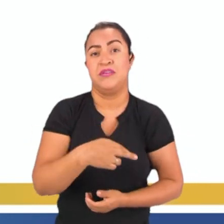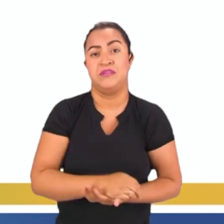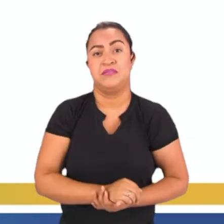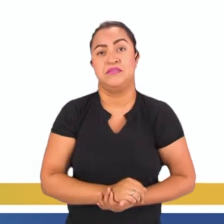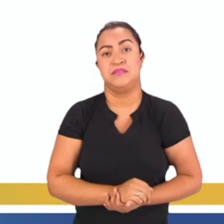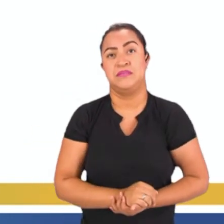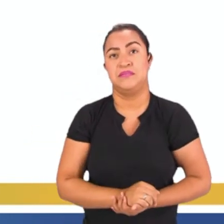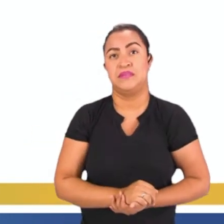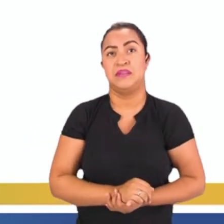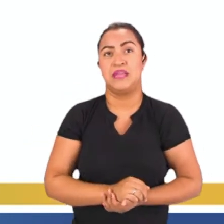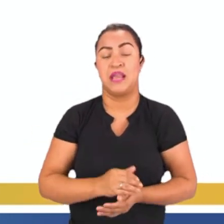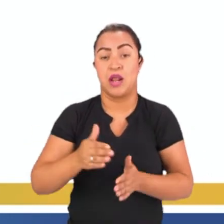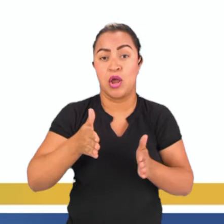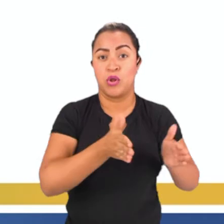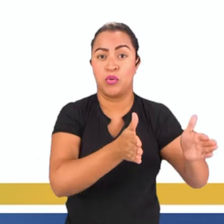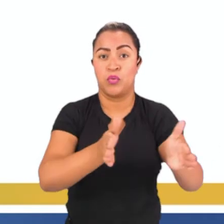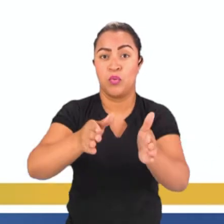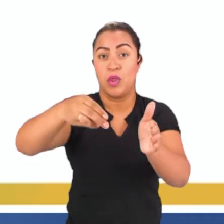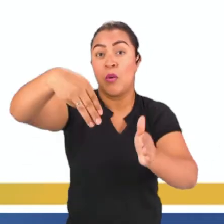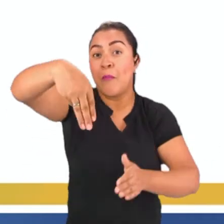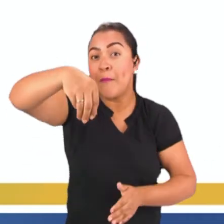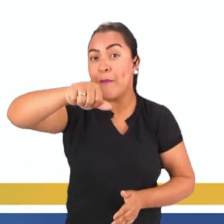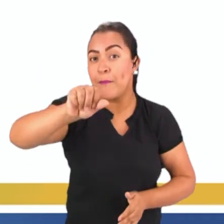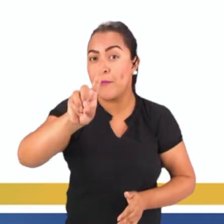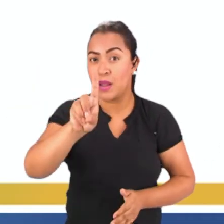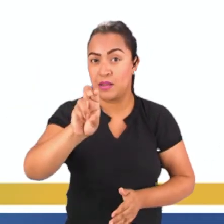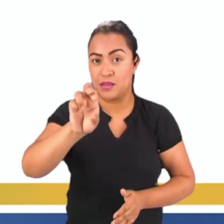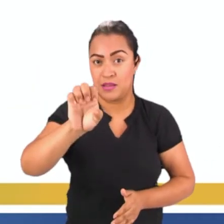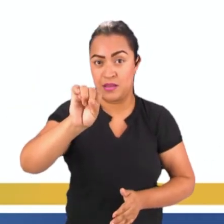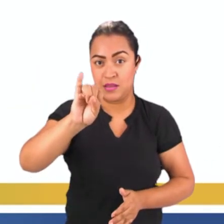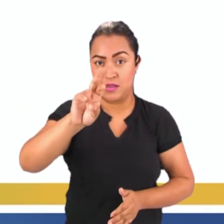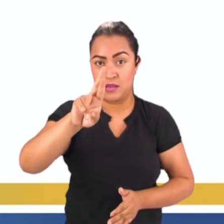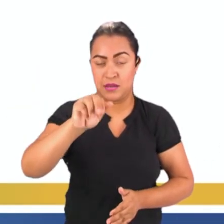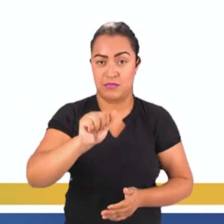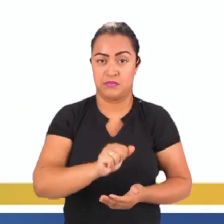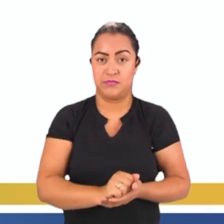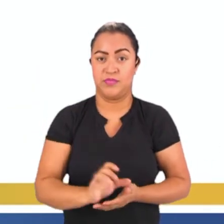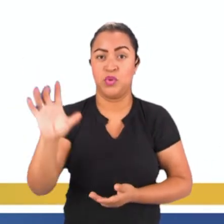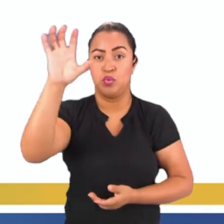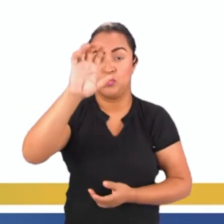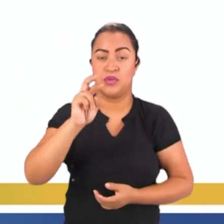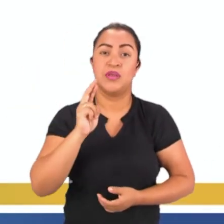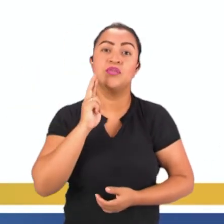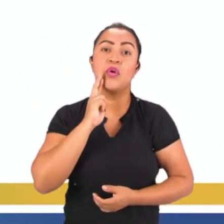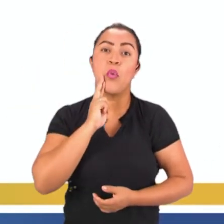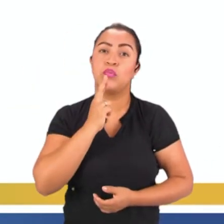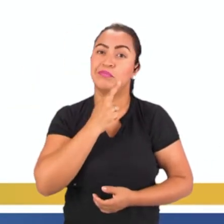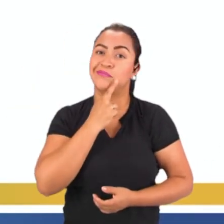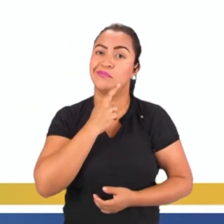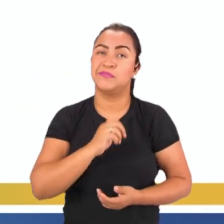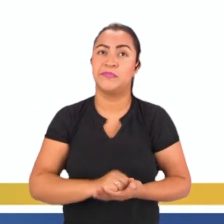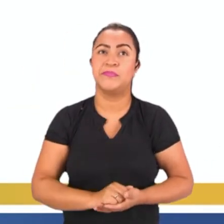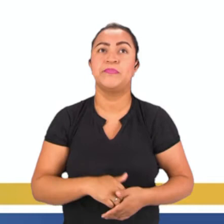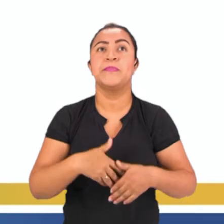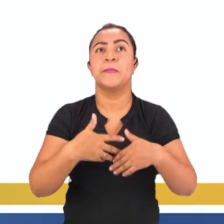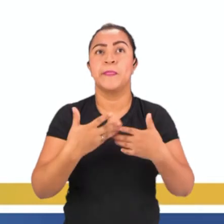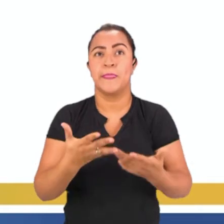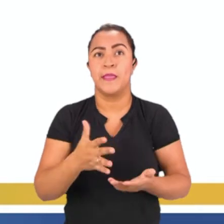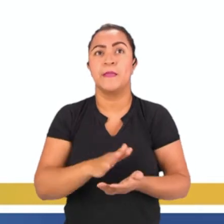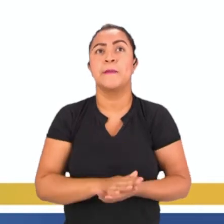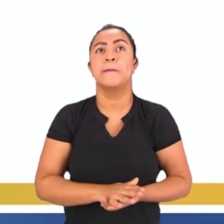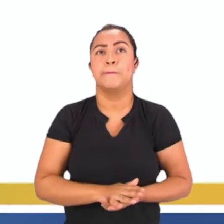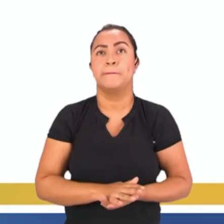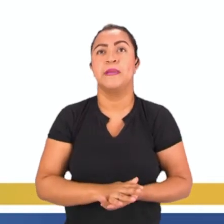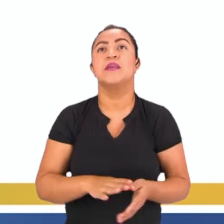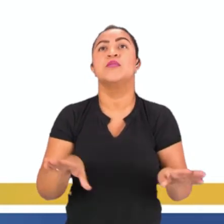localizada no Rio Madeira, no Estado de Rondônia. Ok, gente? E temos também outra hidrelétrica, também no Estado